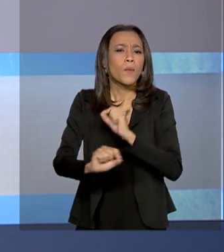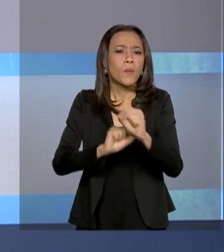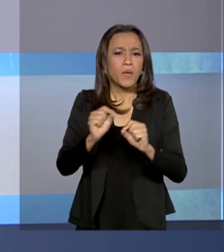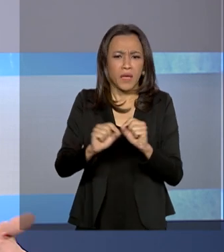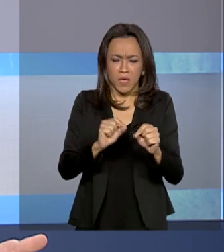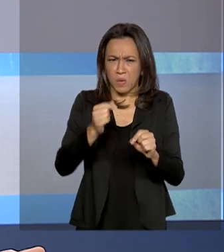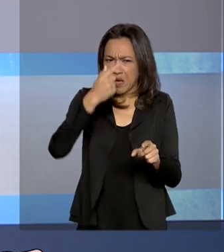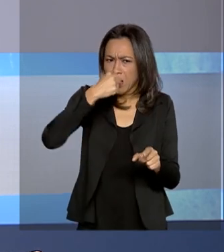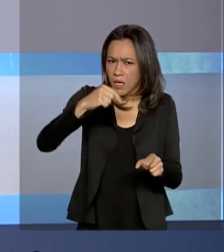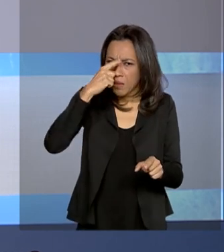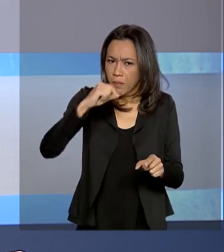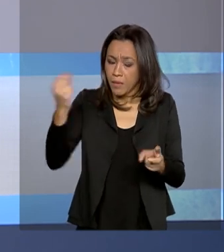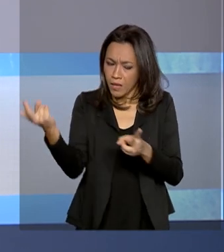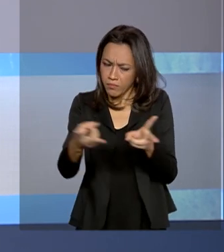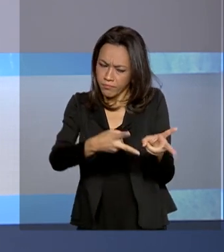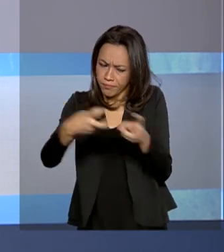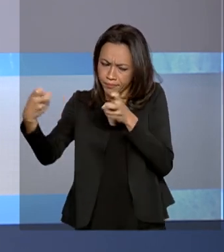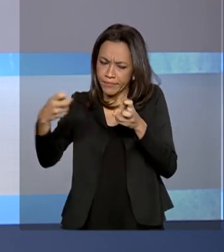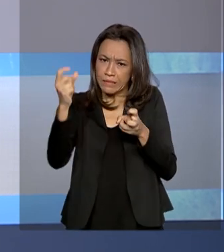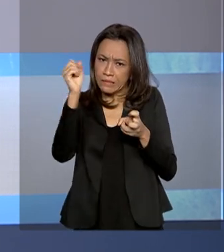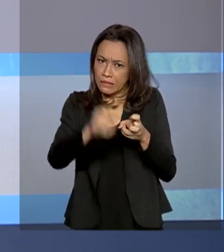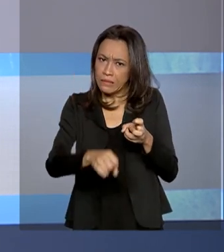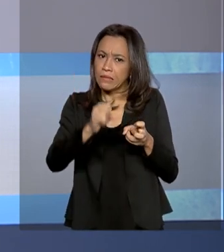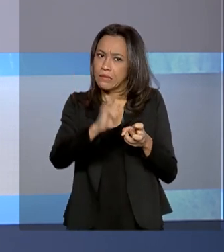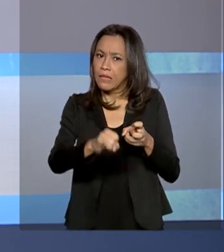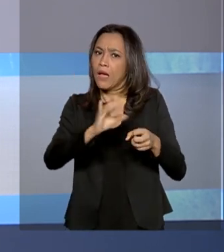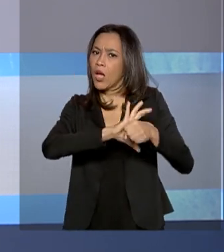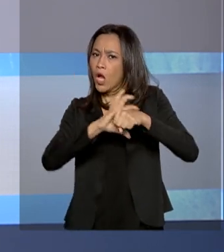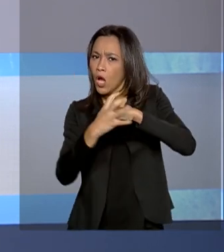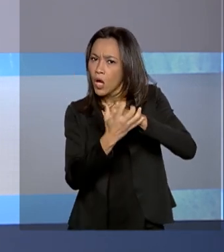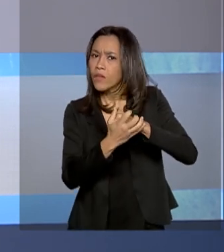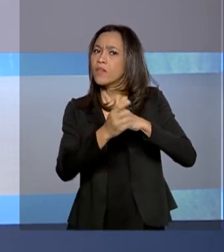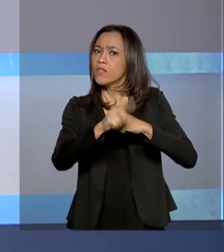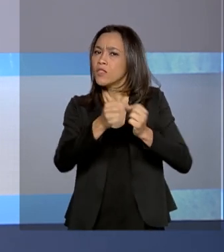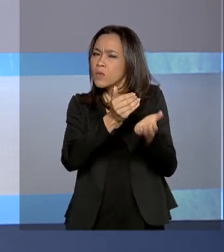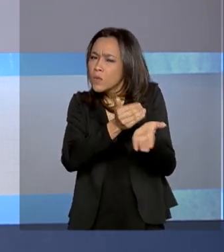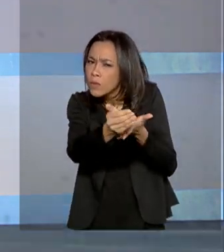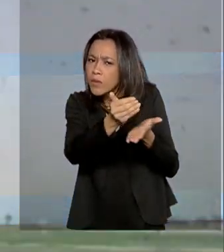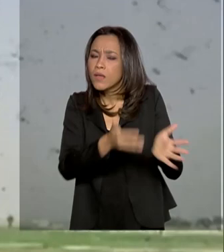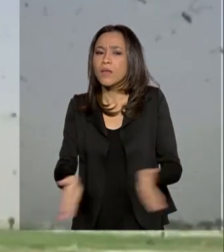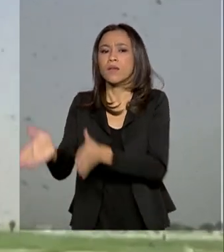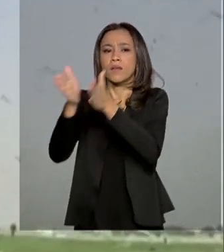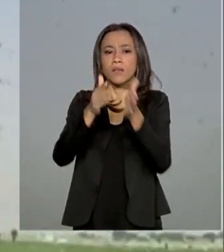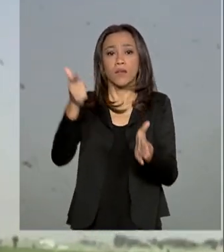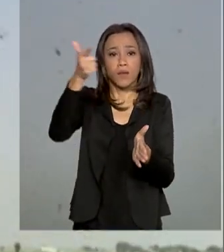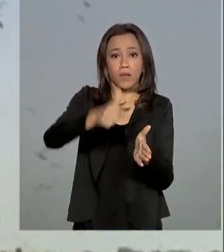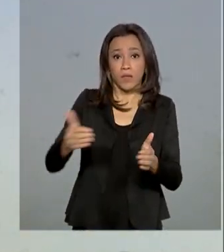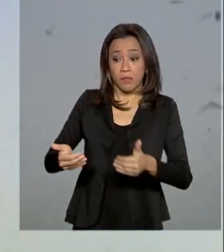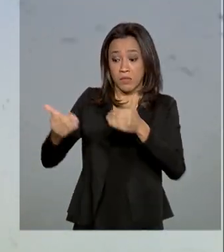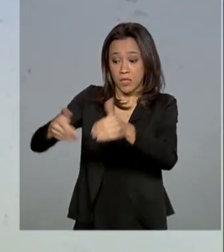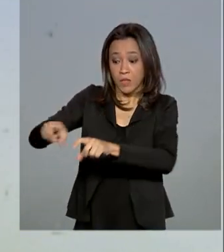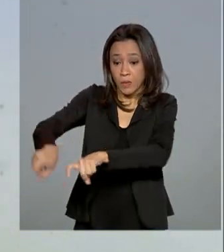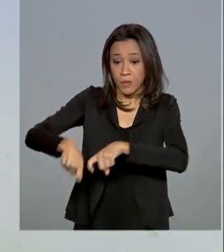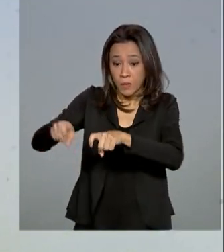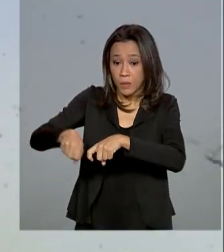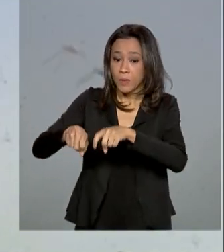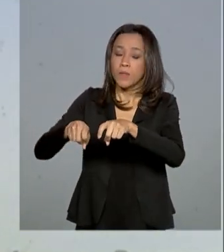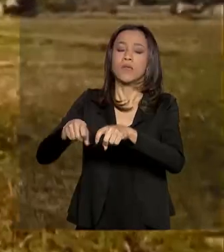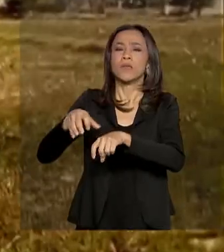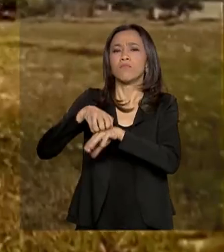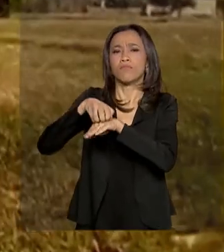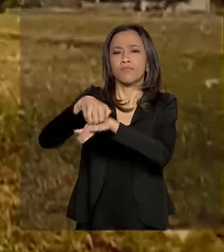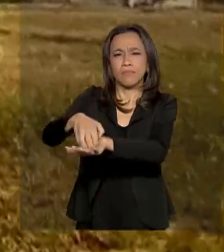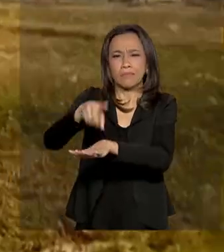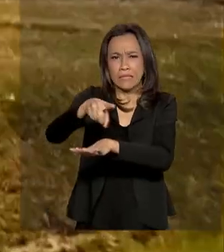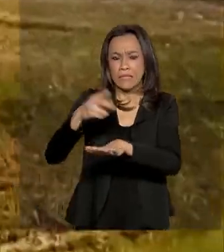para diagnosticar casos da Covid-19 na fase inicial. E mais, o Ministério da Agricultura declara estado de